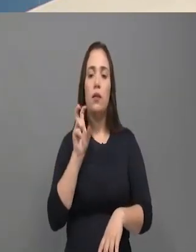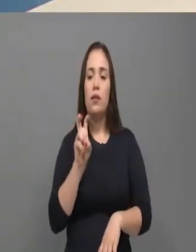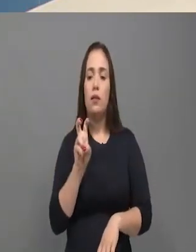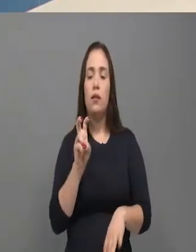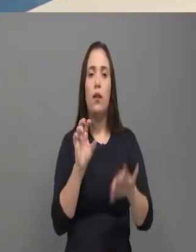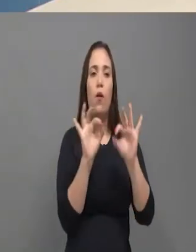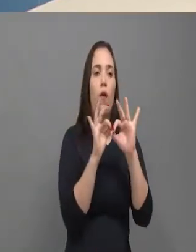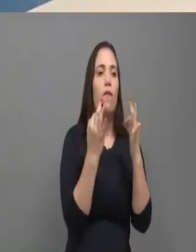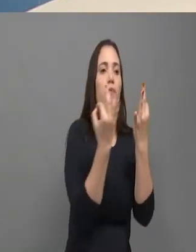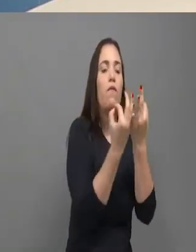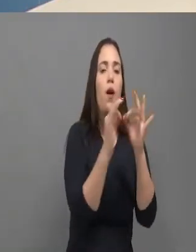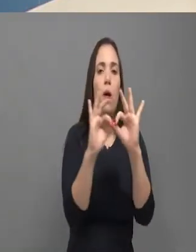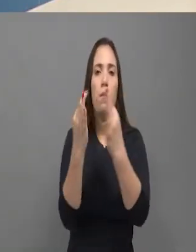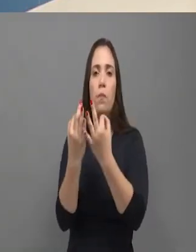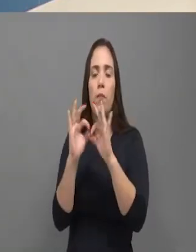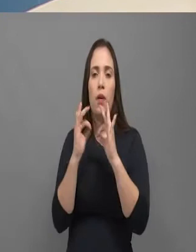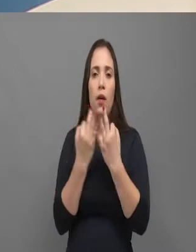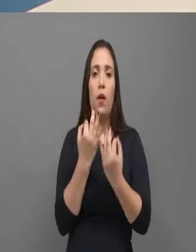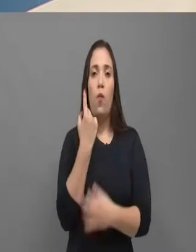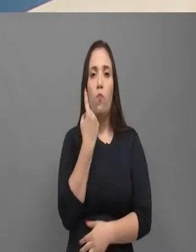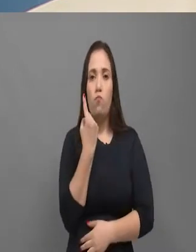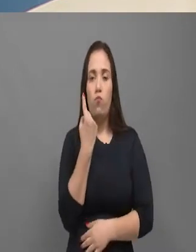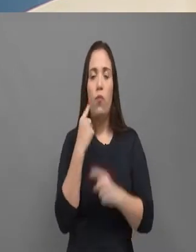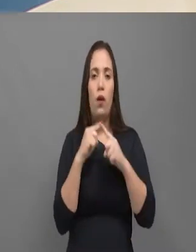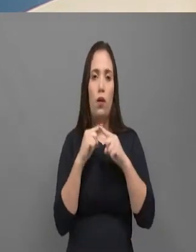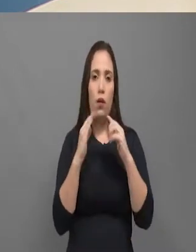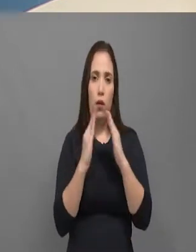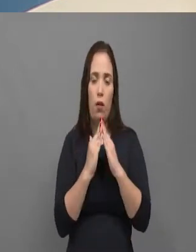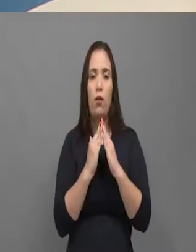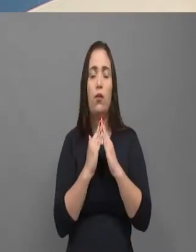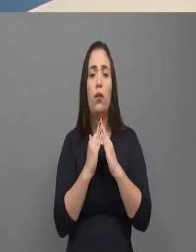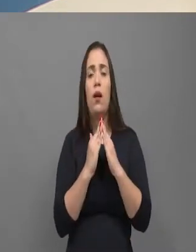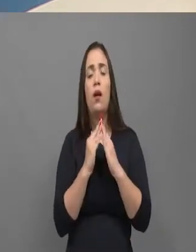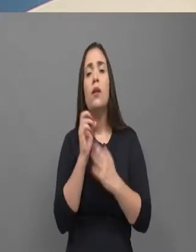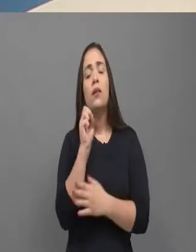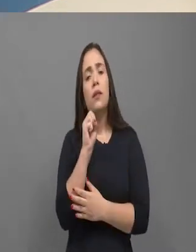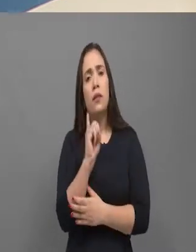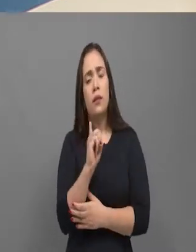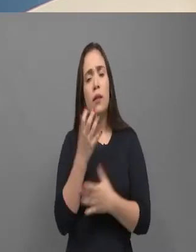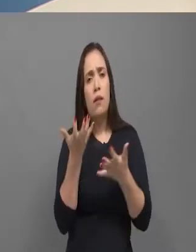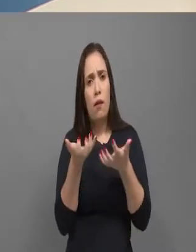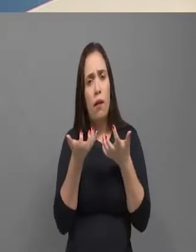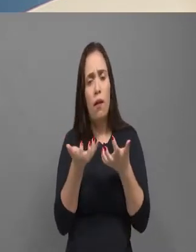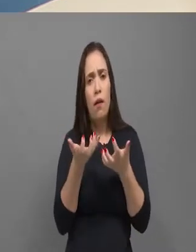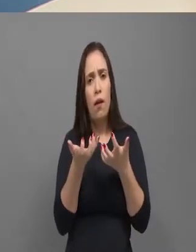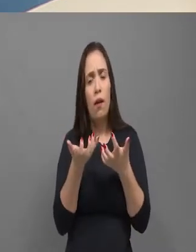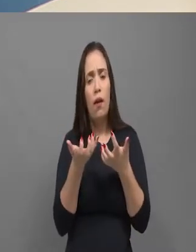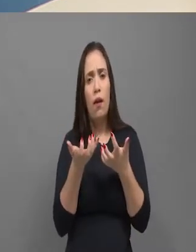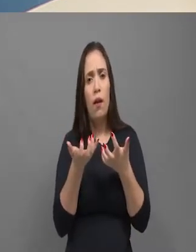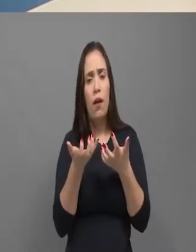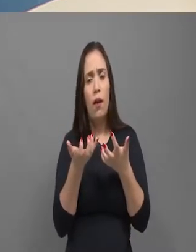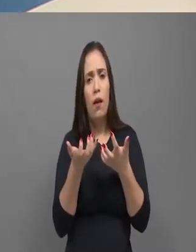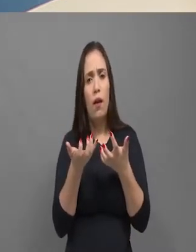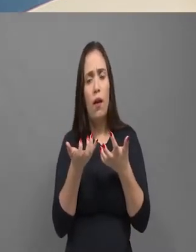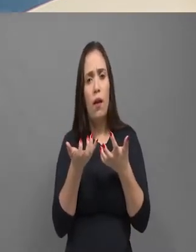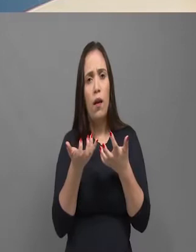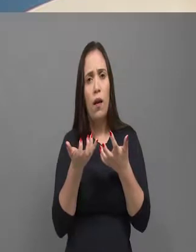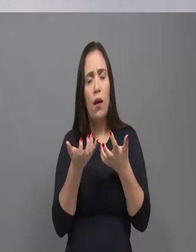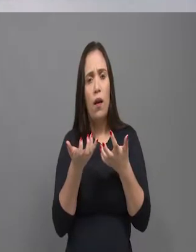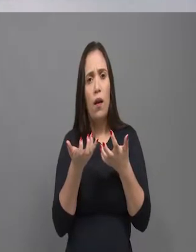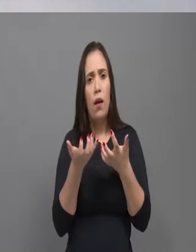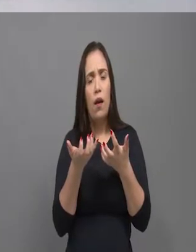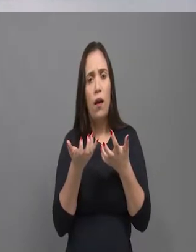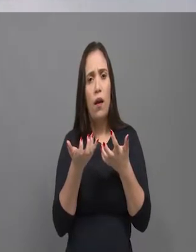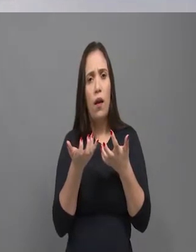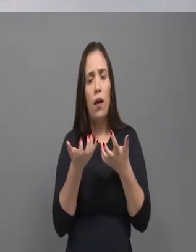transformariam num santo. E não tinha quem contestar. Essas redes sociais acabaram com isso, deputado? É, graças. Isso é fundamental. É, as redes sociais hoje, ela... Ela